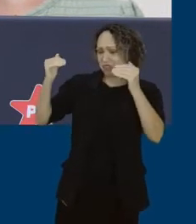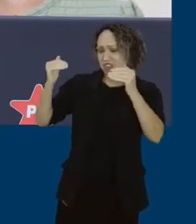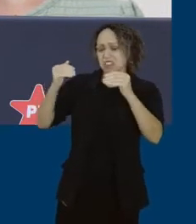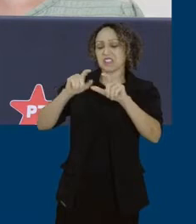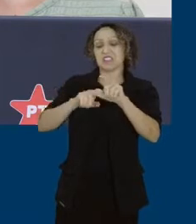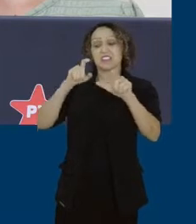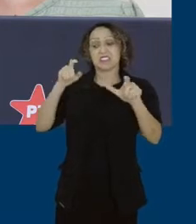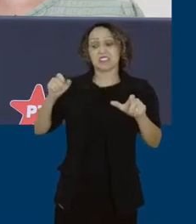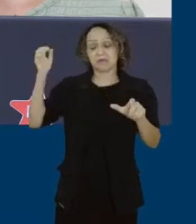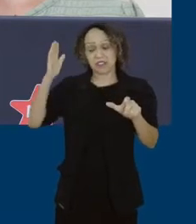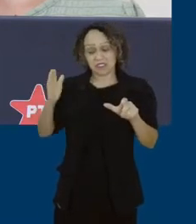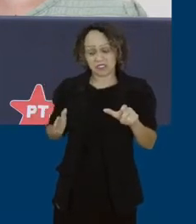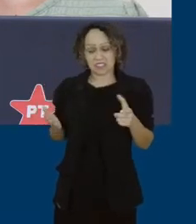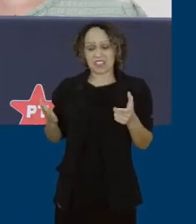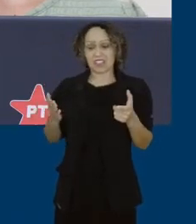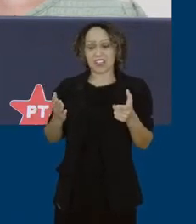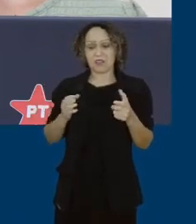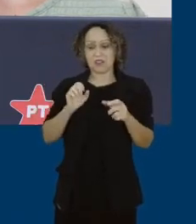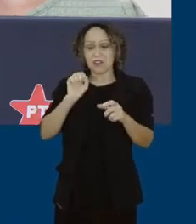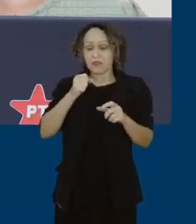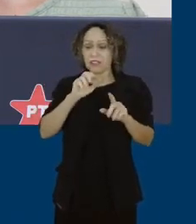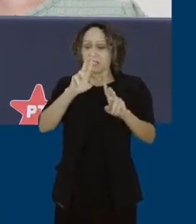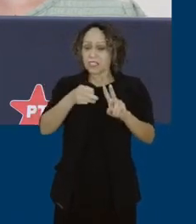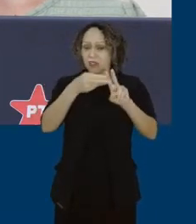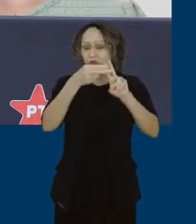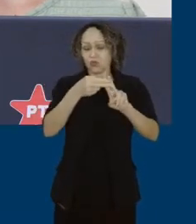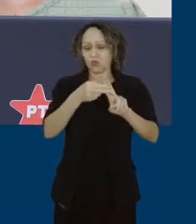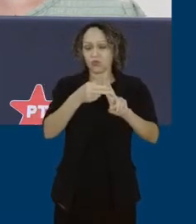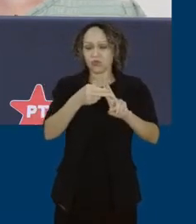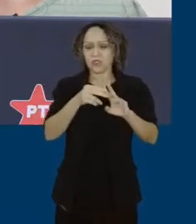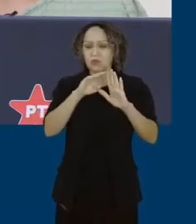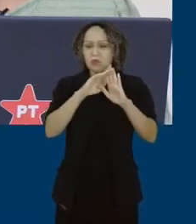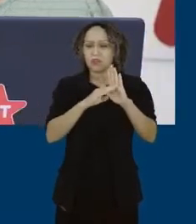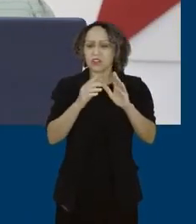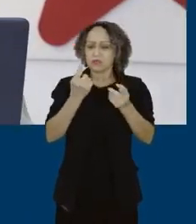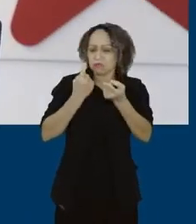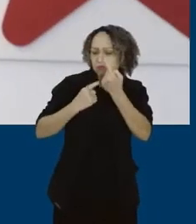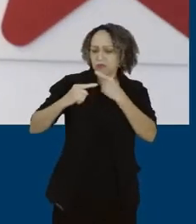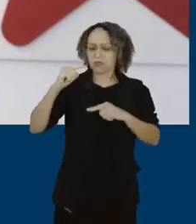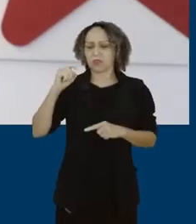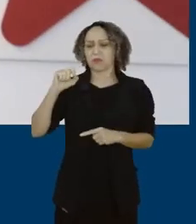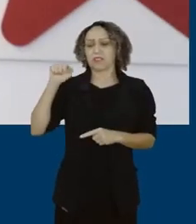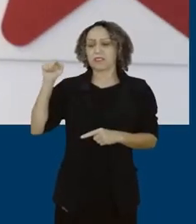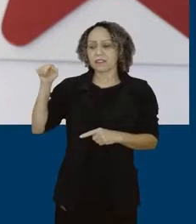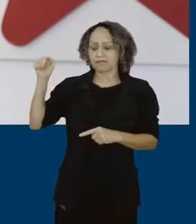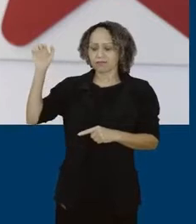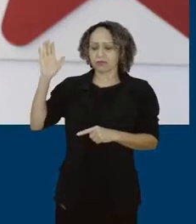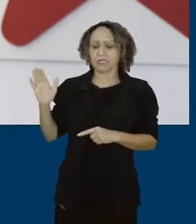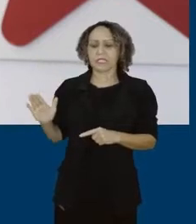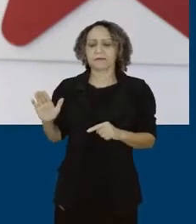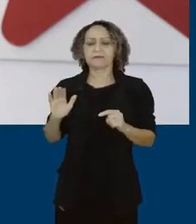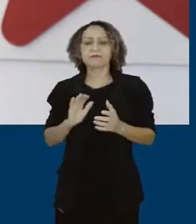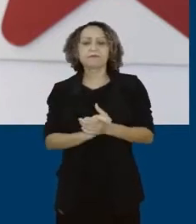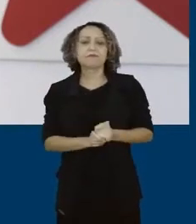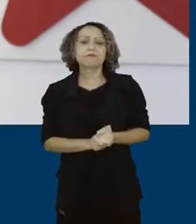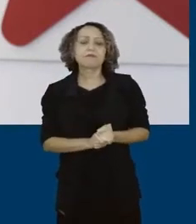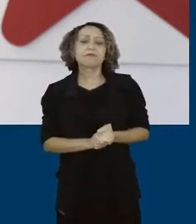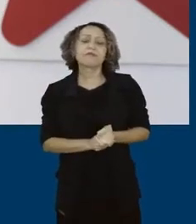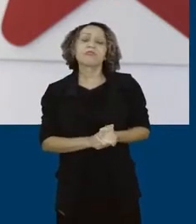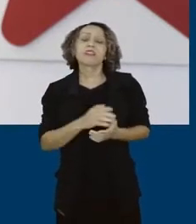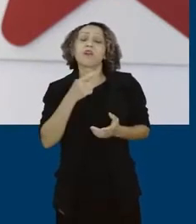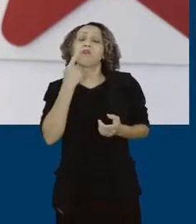SUS, enfim, é um programa de transformações no Brasil. Deputado, eu queria mudar de assunto agora e falar um pouquinho da sua